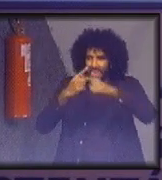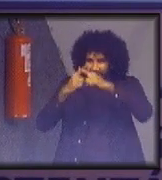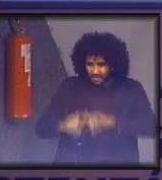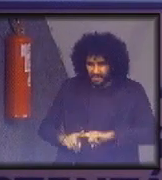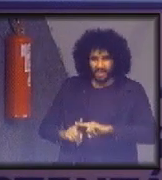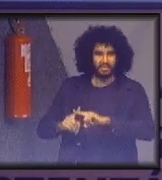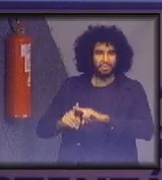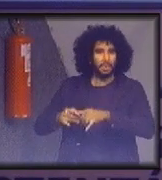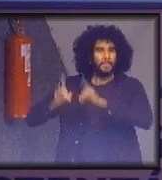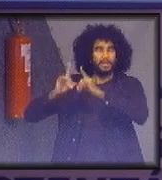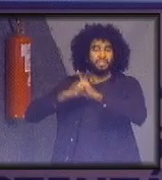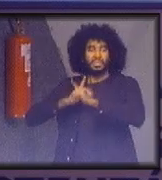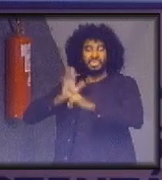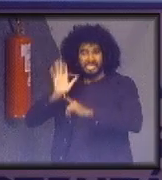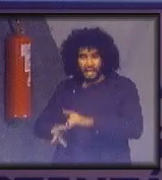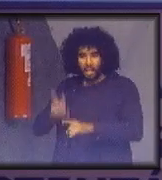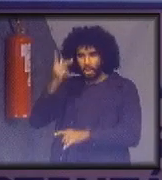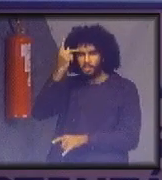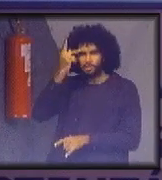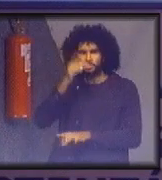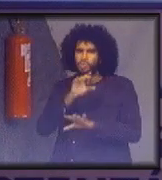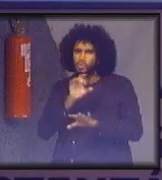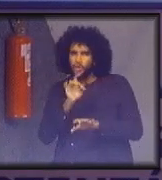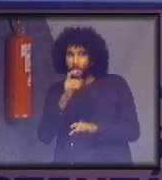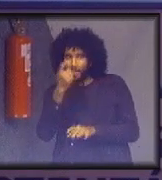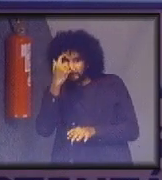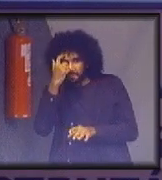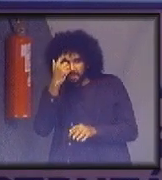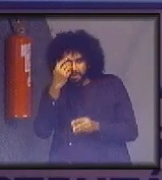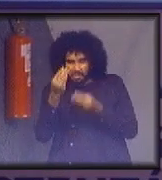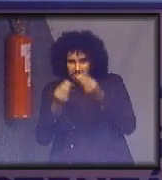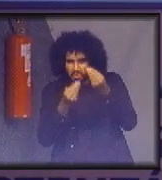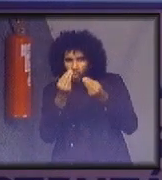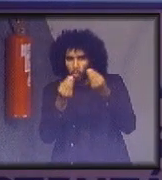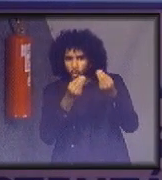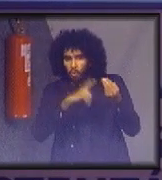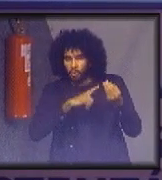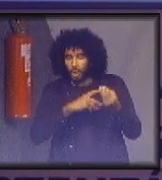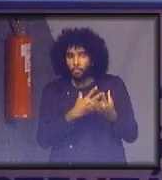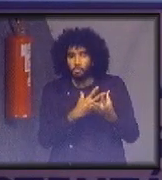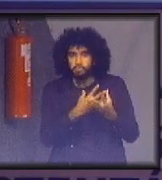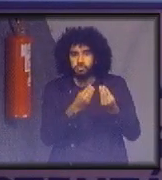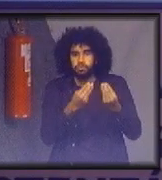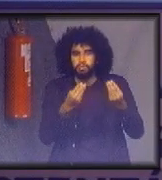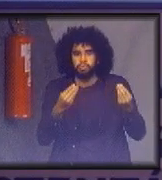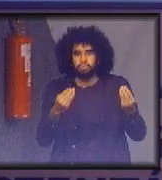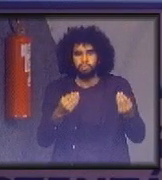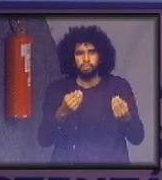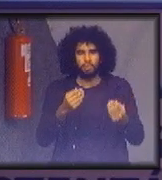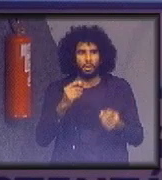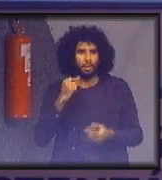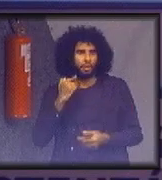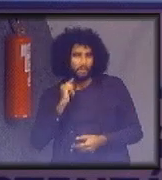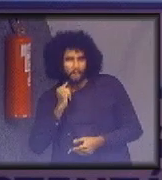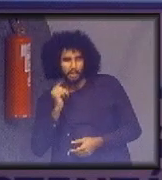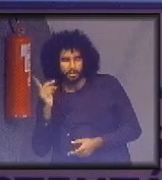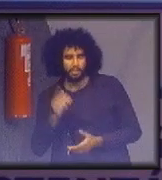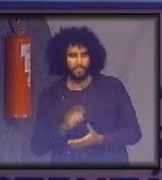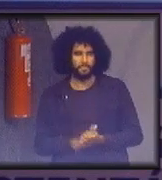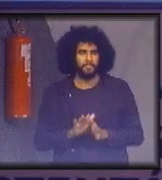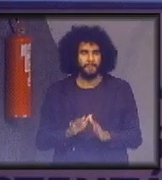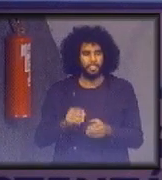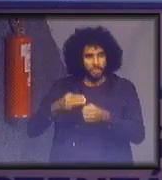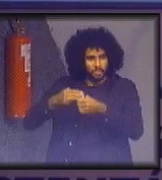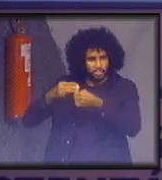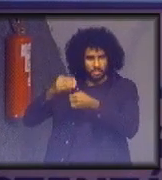existe em São Paulo, para vocês terem ideia do volume de lixo que é produzido. Em média, nos municípios brasileiros, entre